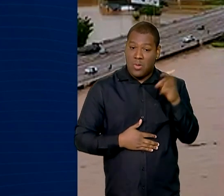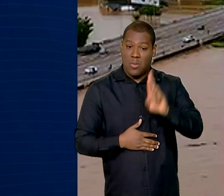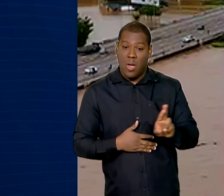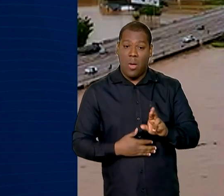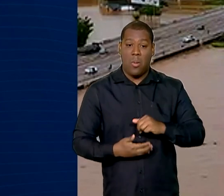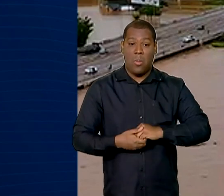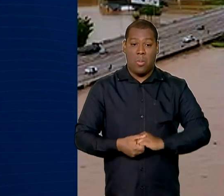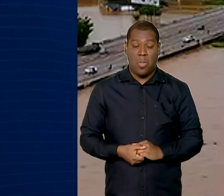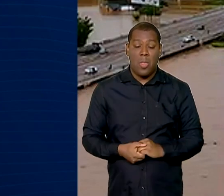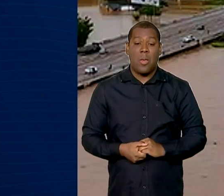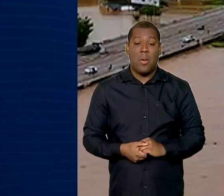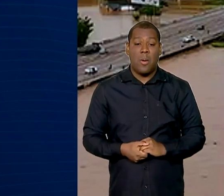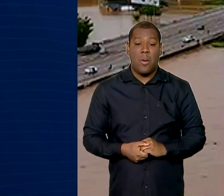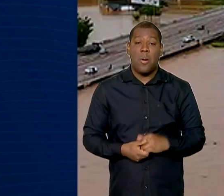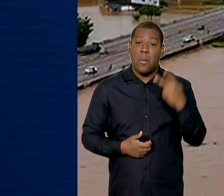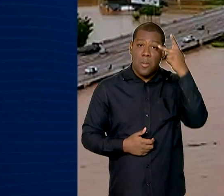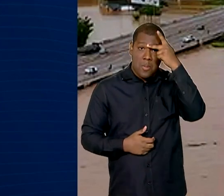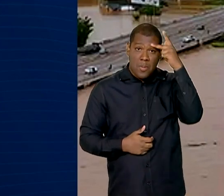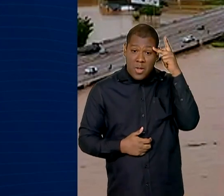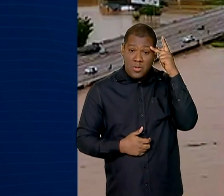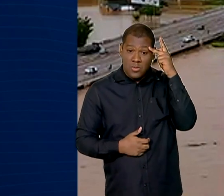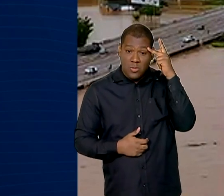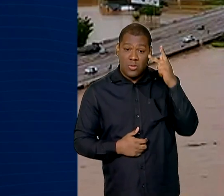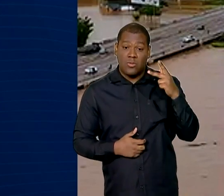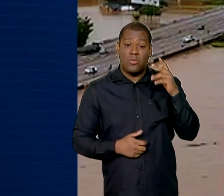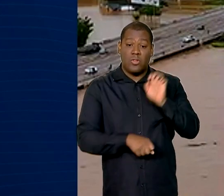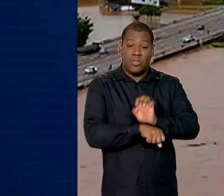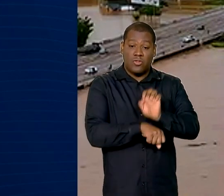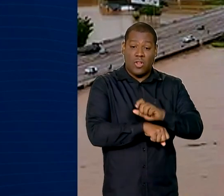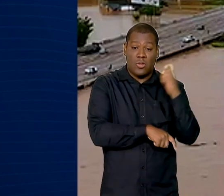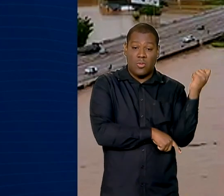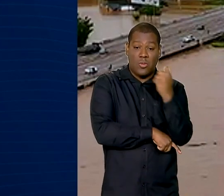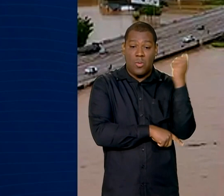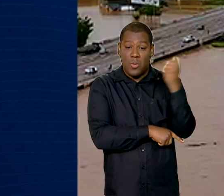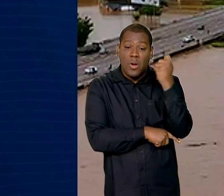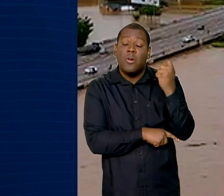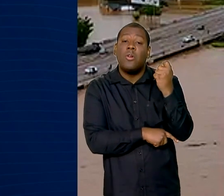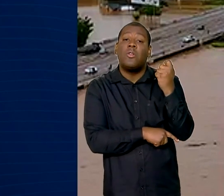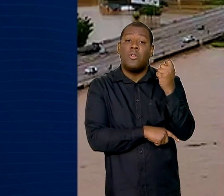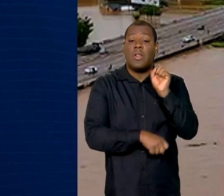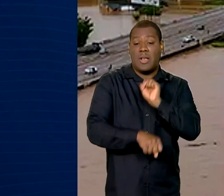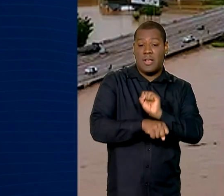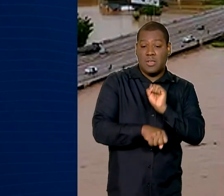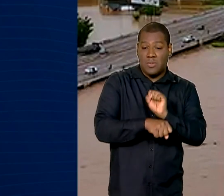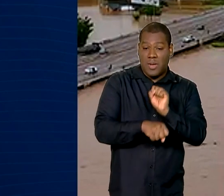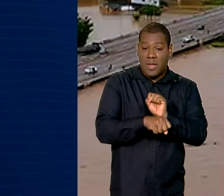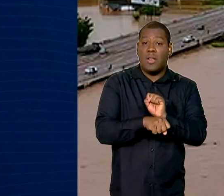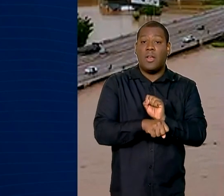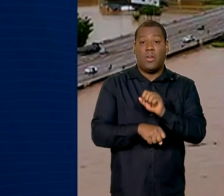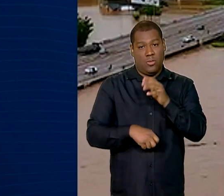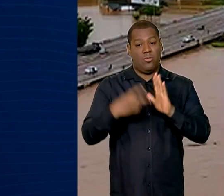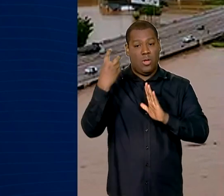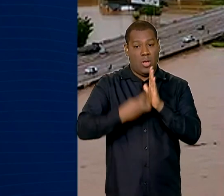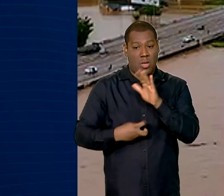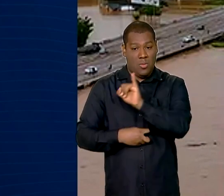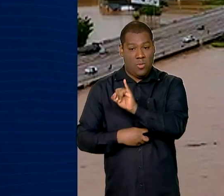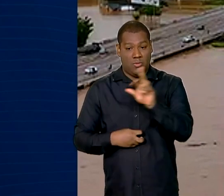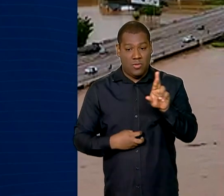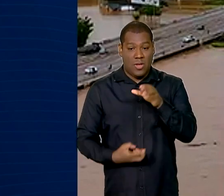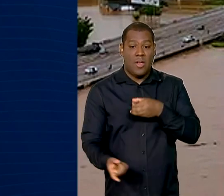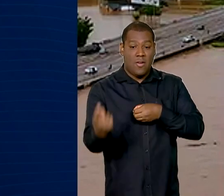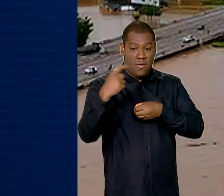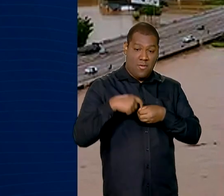contribuintes gaúchos que tiverem restituição de imposto de renda para receber vão ter prioridade no